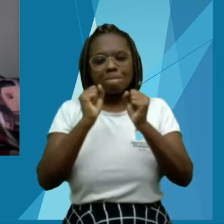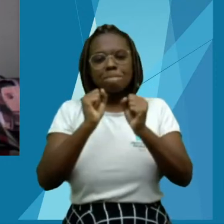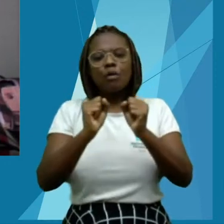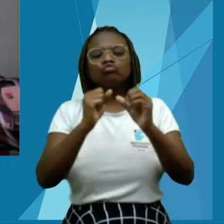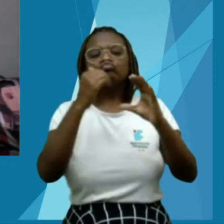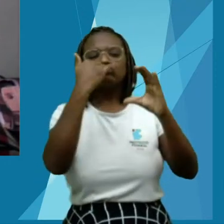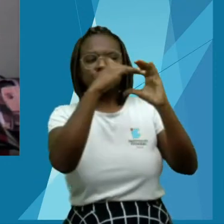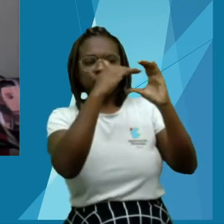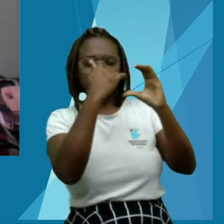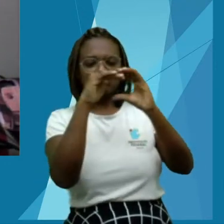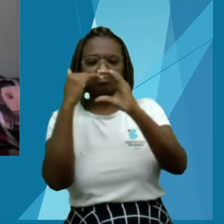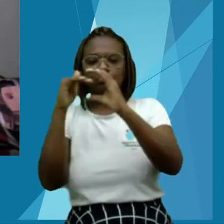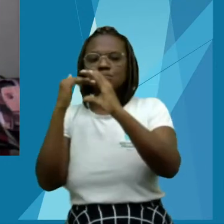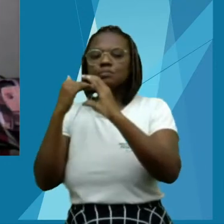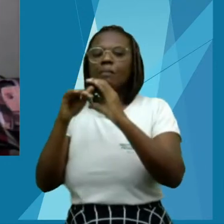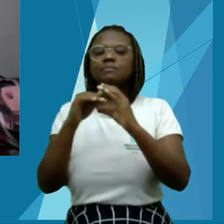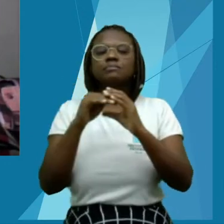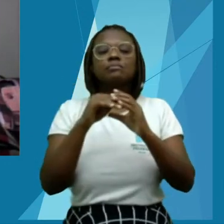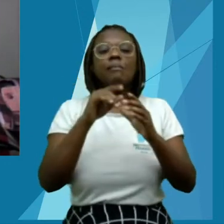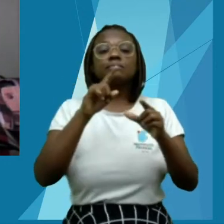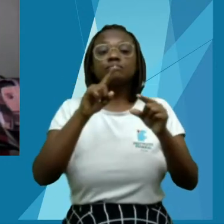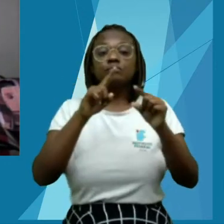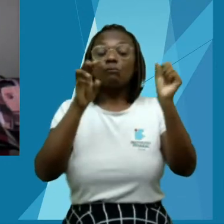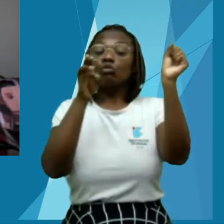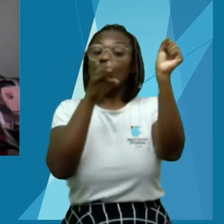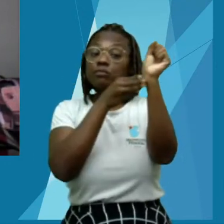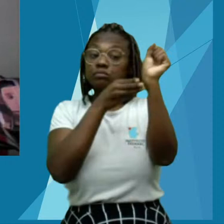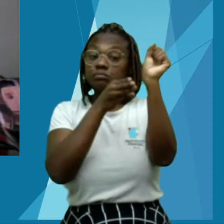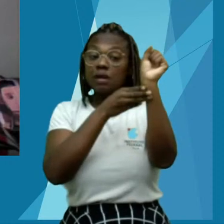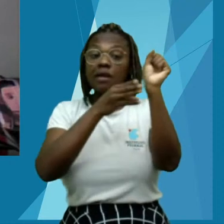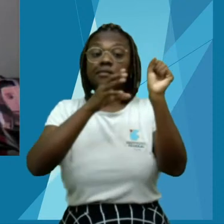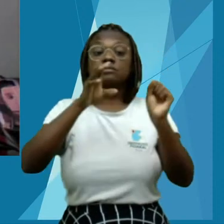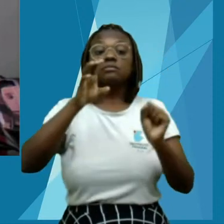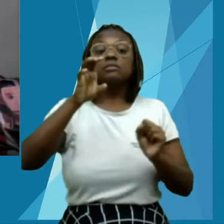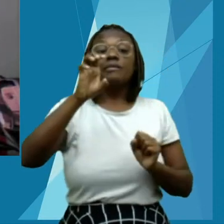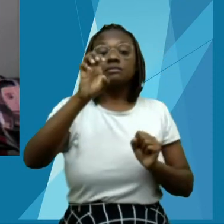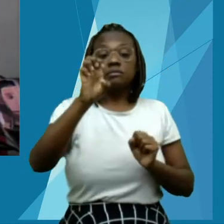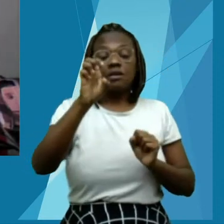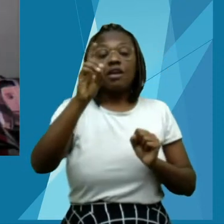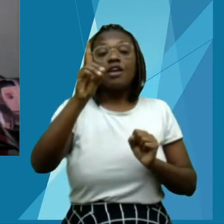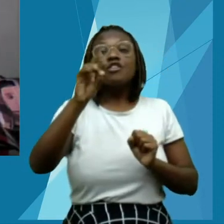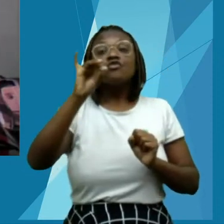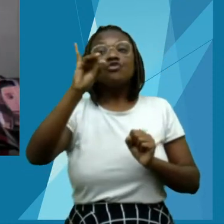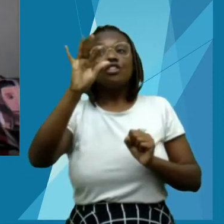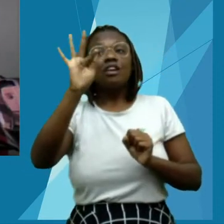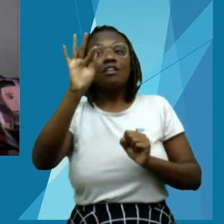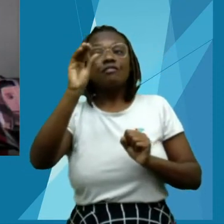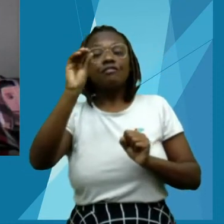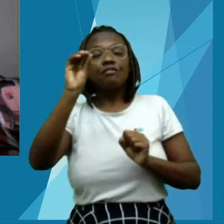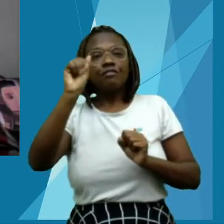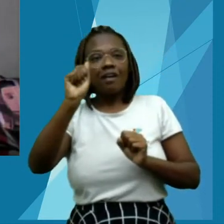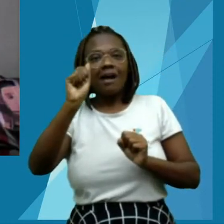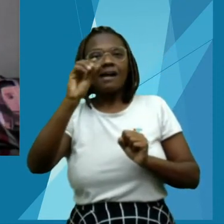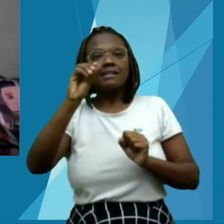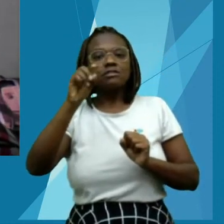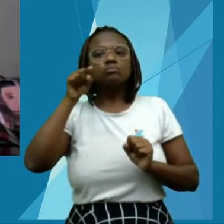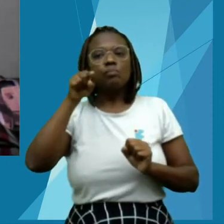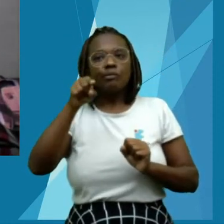sobre esses dois livros por meio do e-mail da editora edifac.edu.br